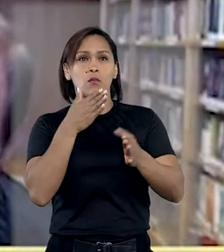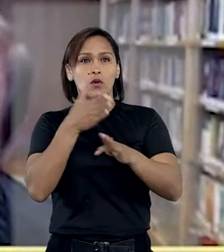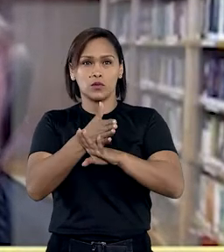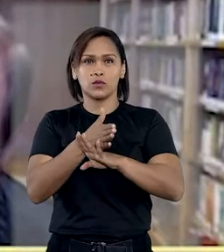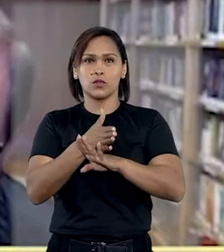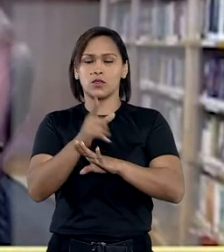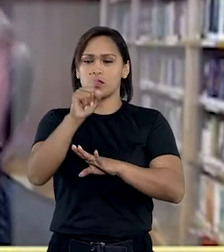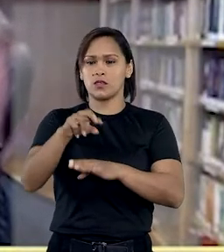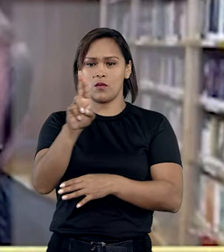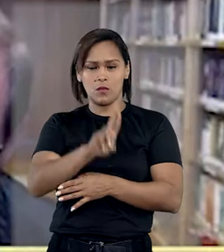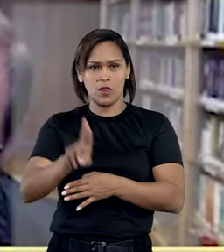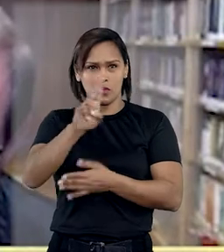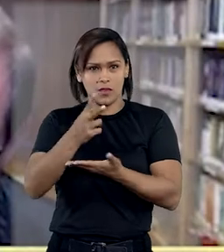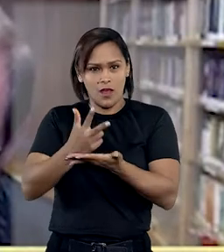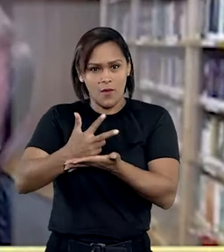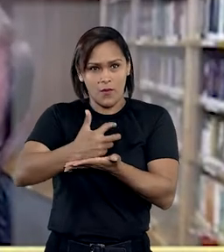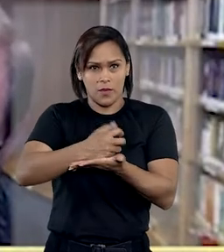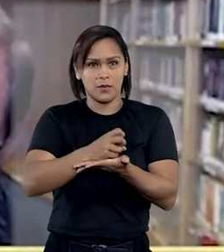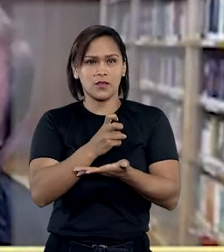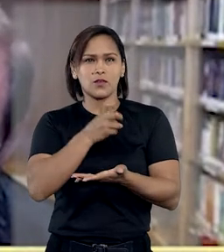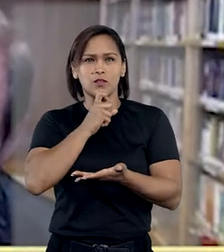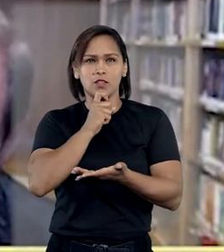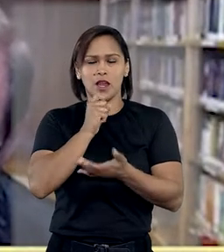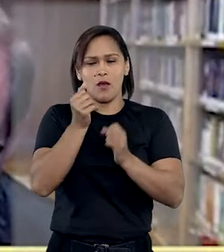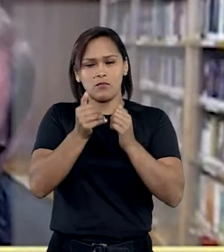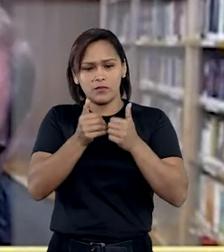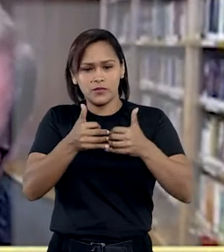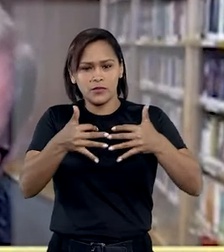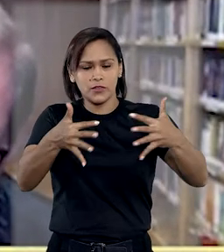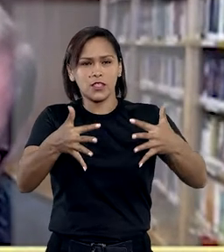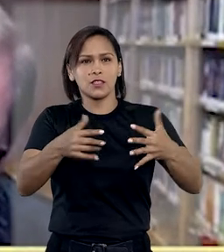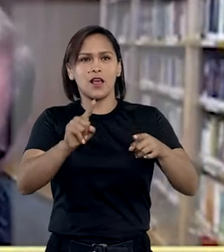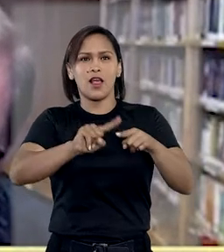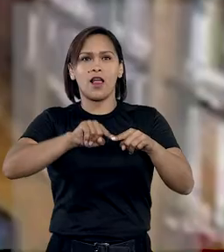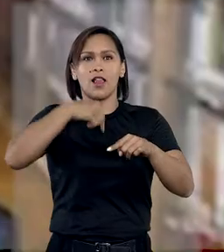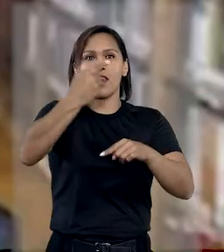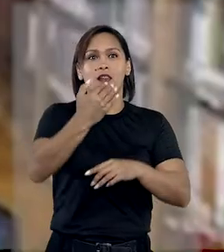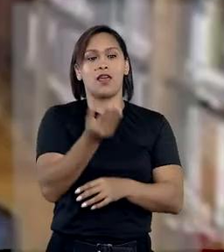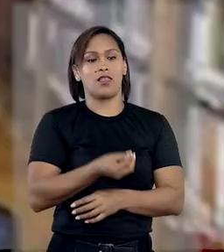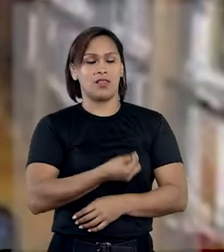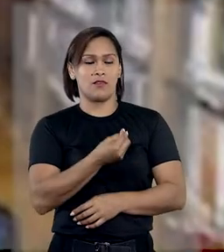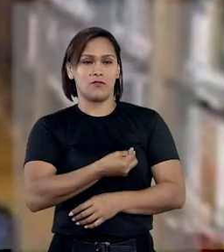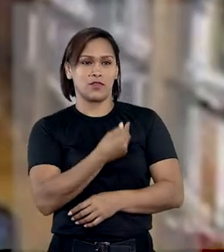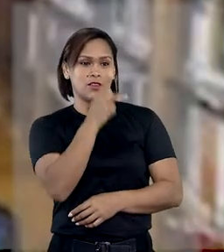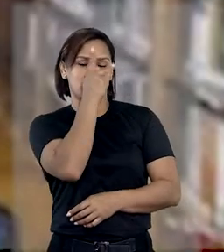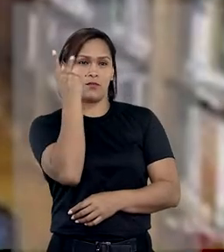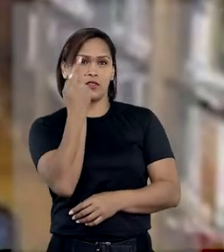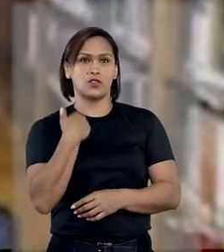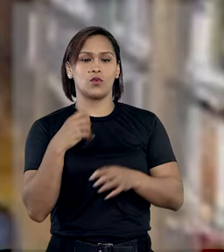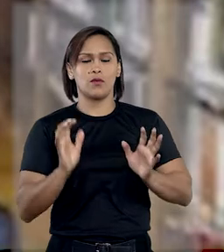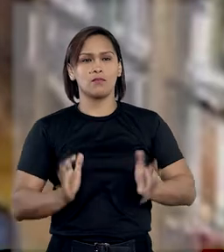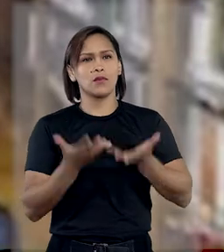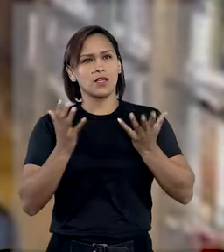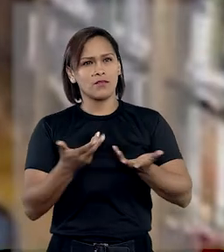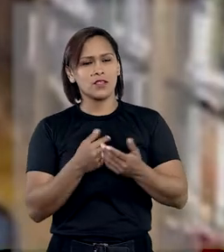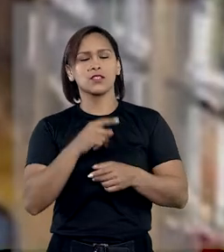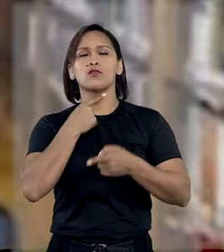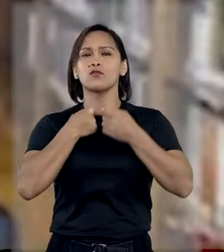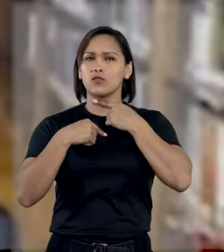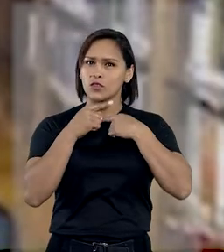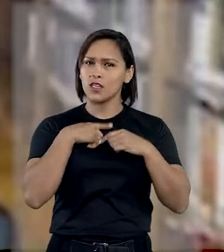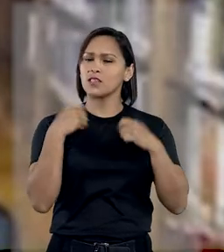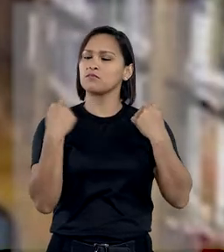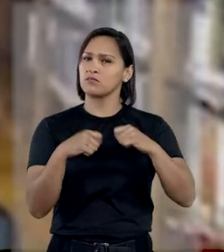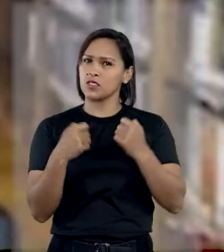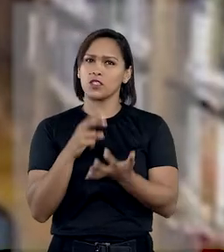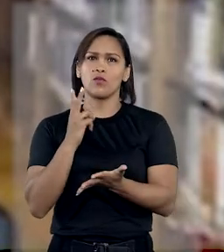como a decisão de autorizar a utilização dos embriões projetaria efeitos para além da vida do indivíduo, a sua manifestação